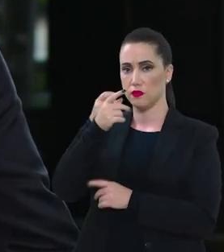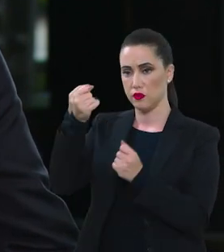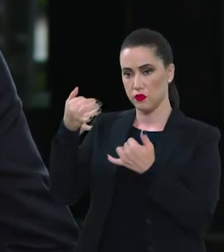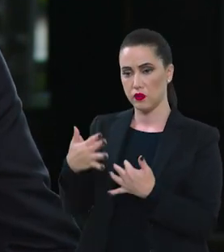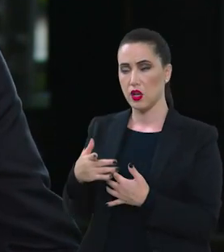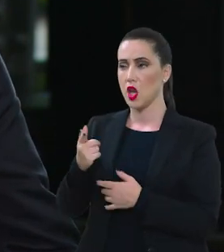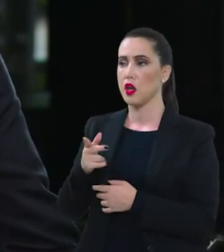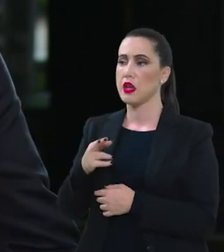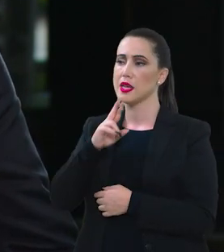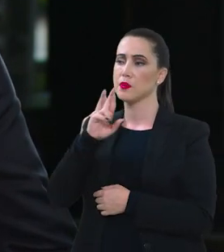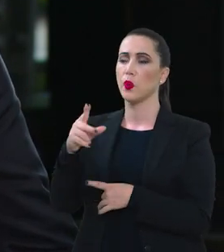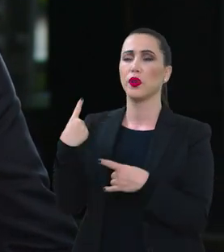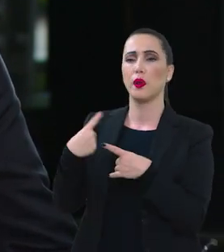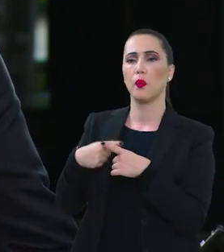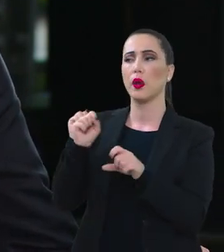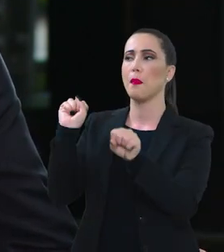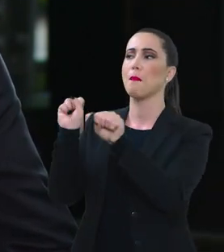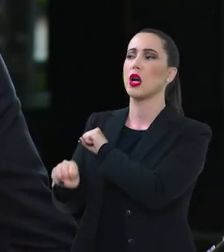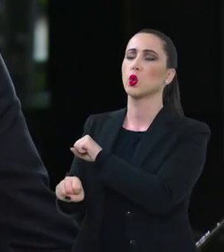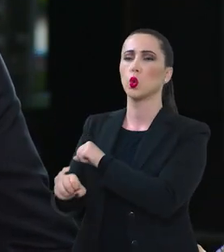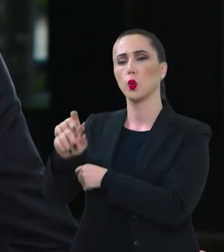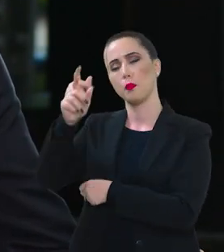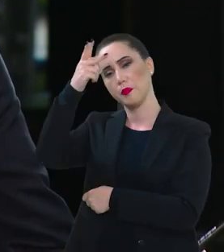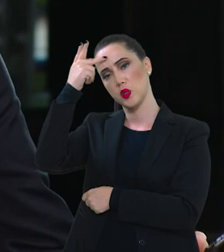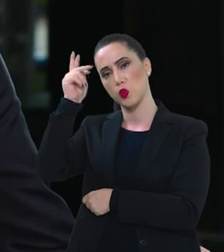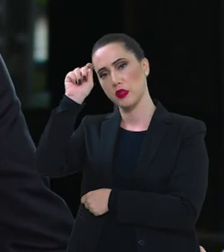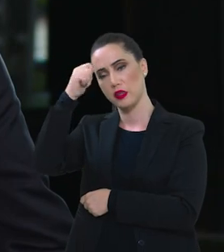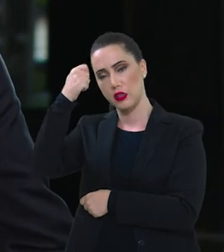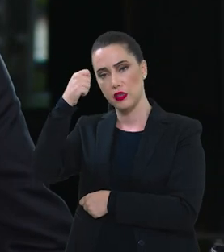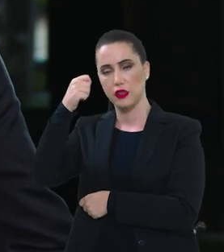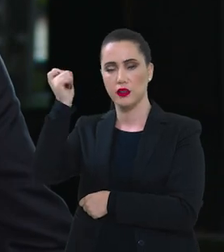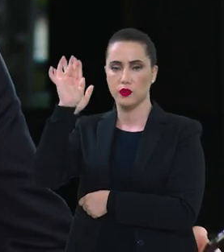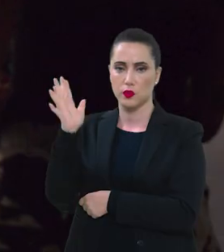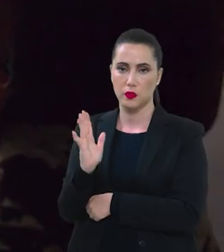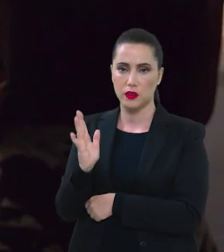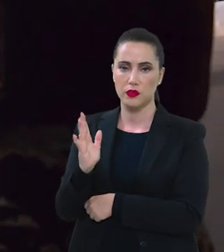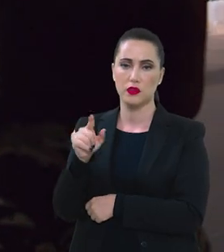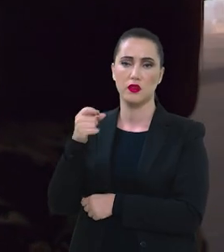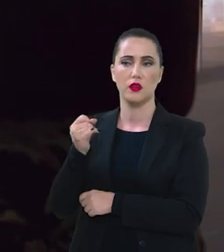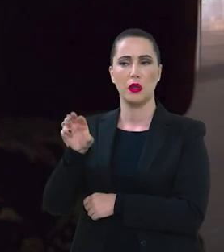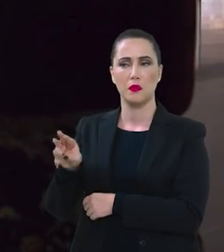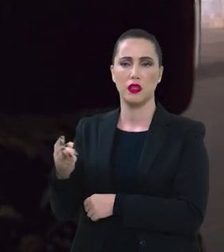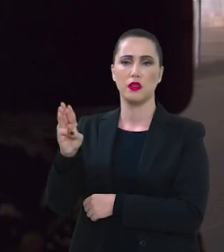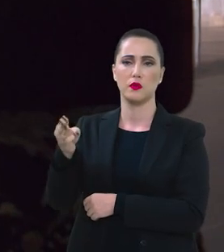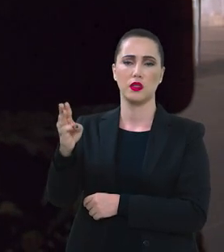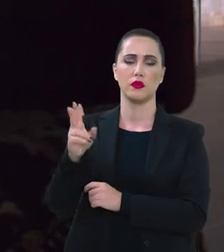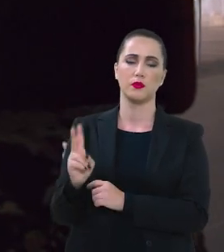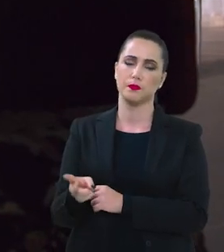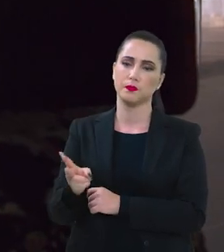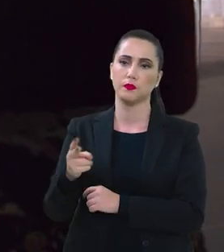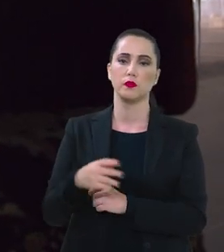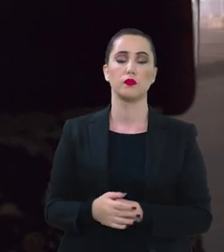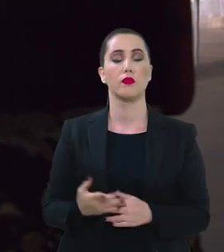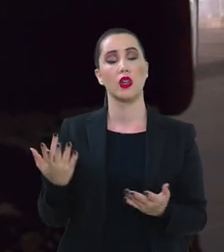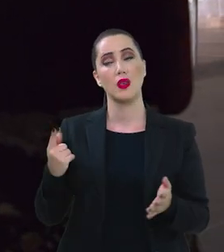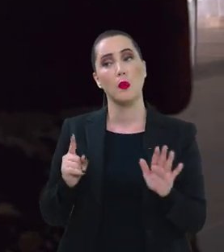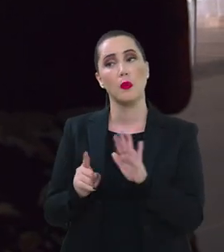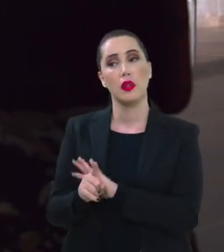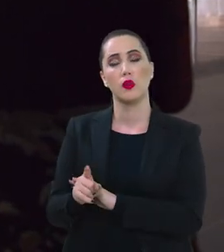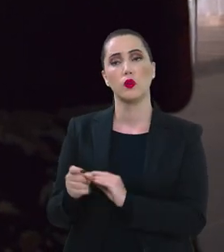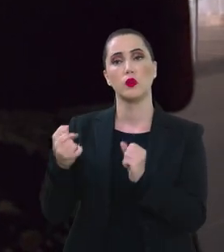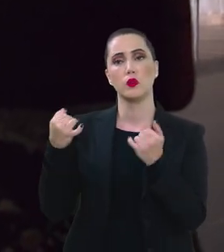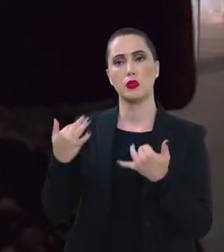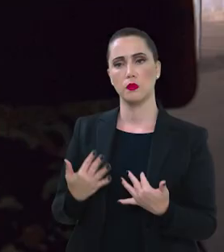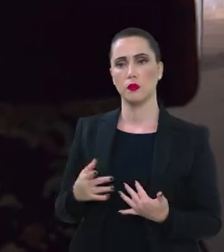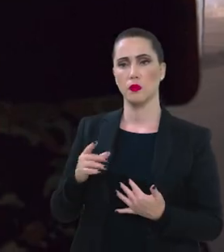de uma certa forma, justificar ali a morte de negros e negras no Brasil e são milhares a cada ano. Eu pergunto